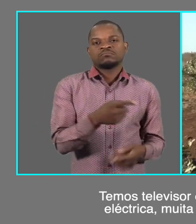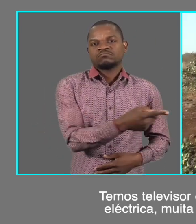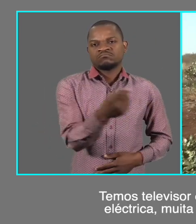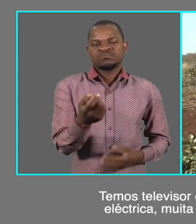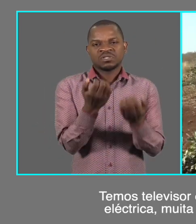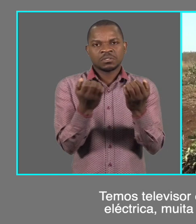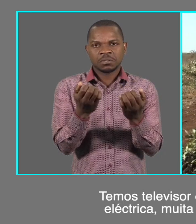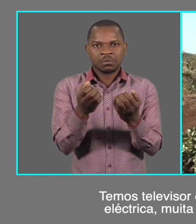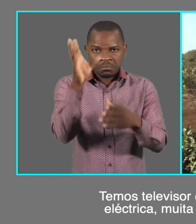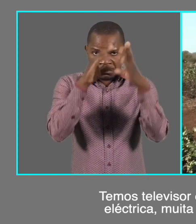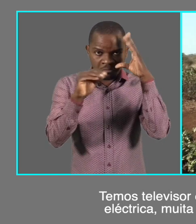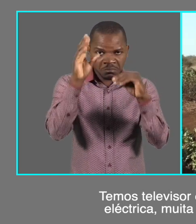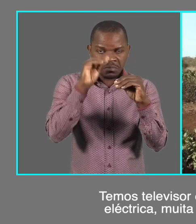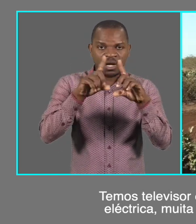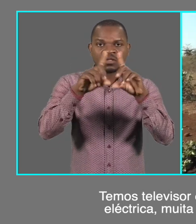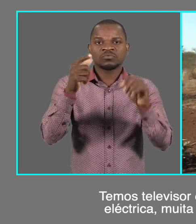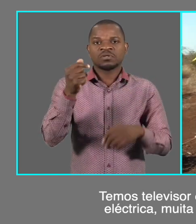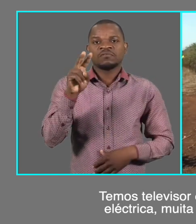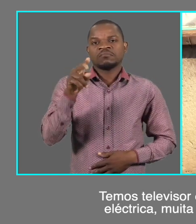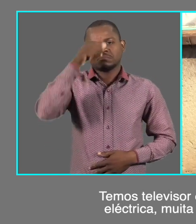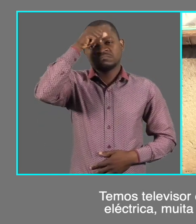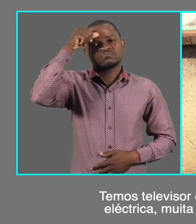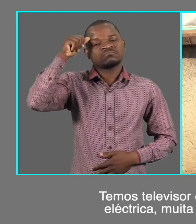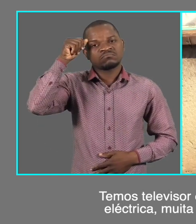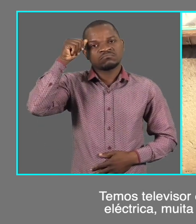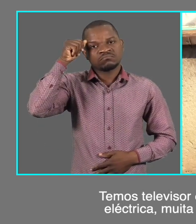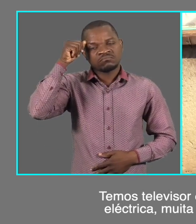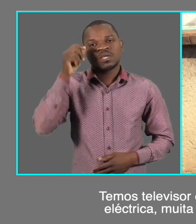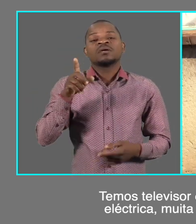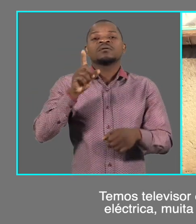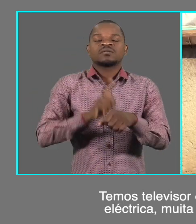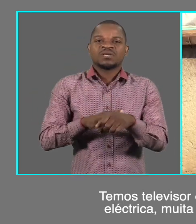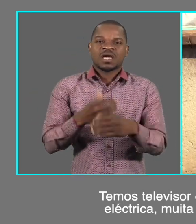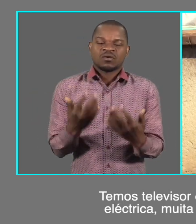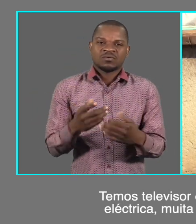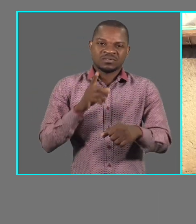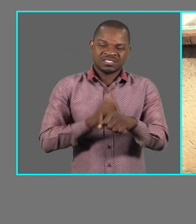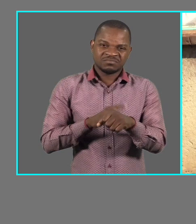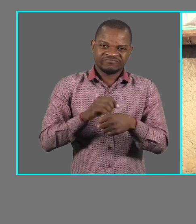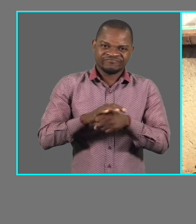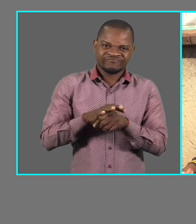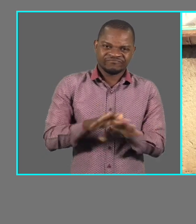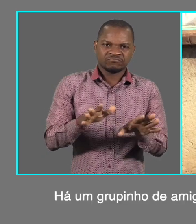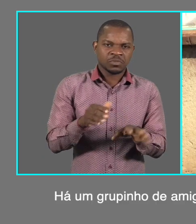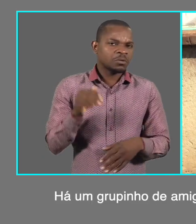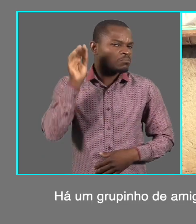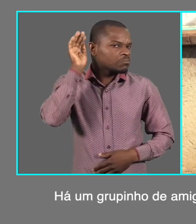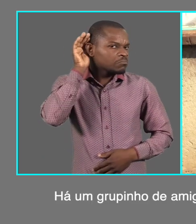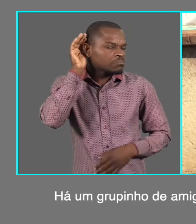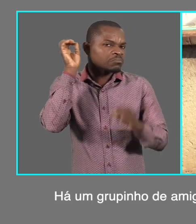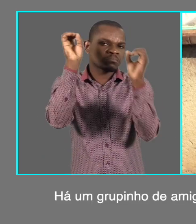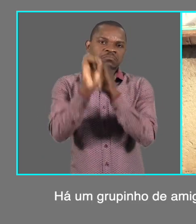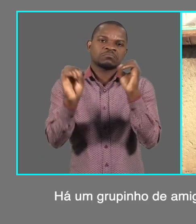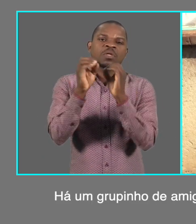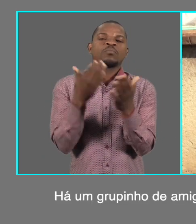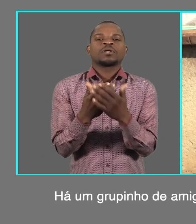e rádio, mas por falta de corrente elétrica muita informação passa despercebida. Há um grupinho